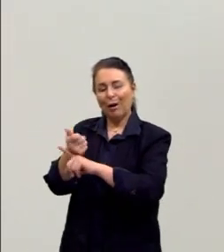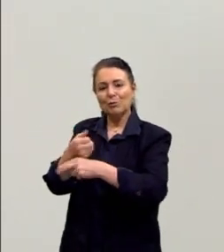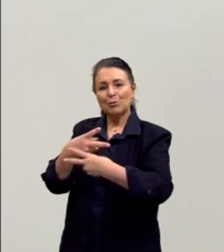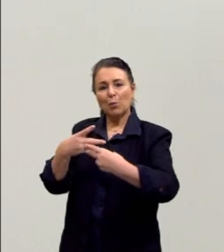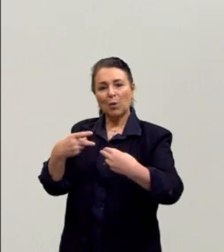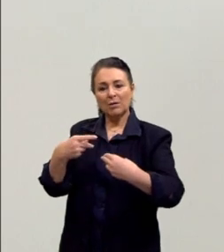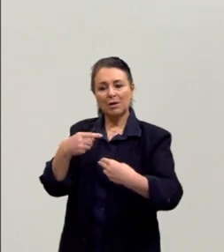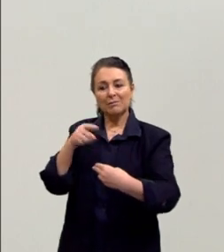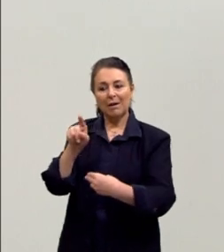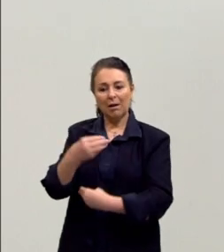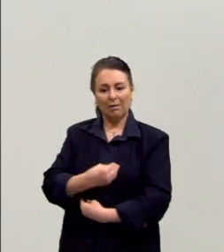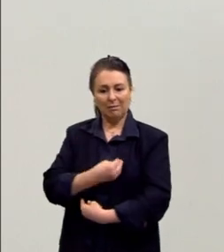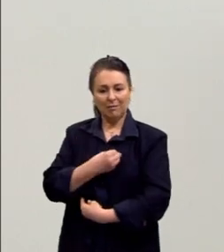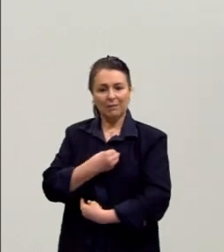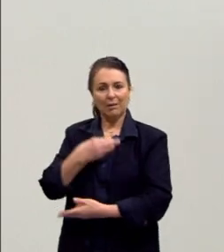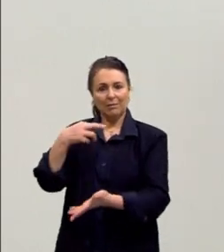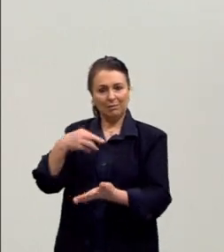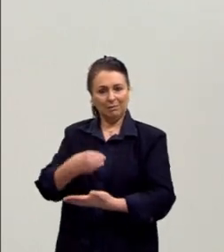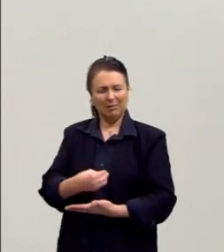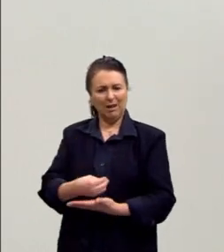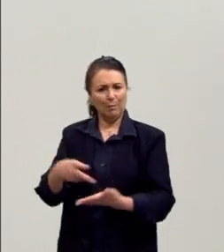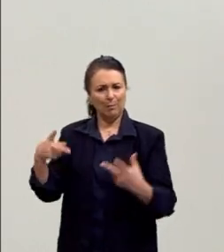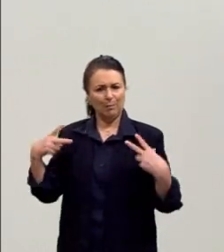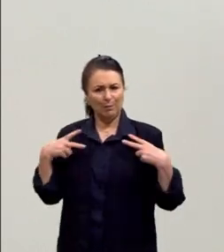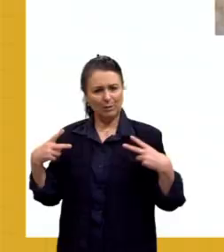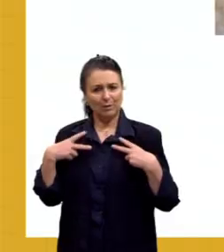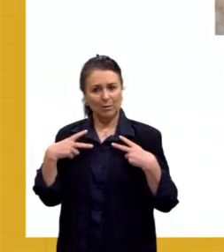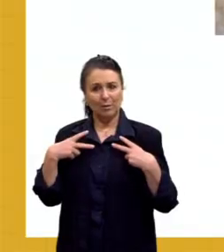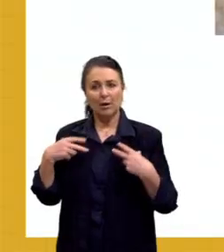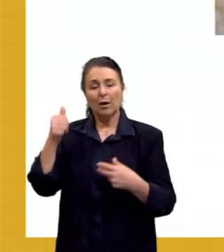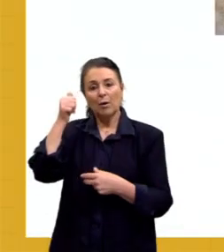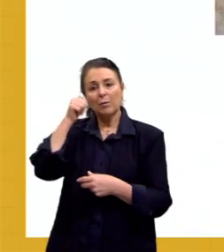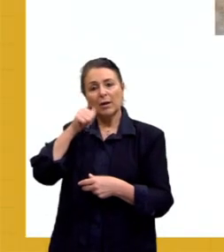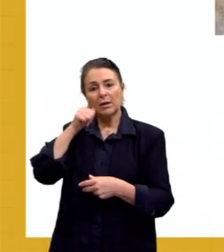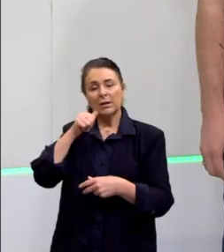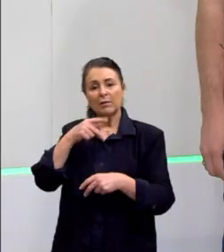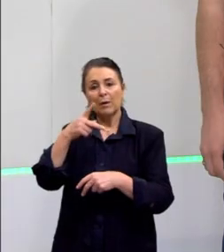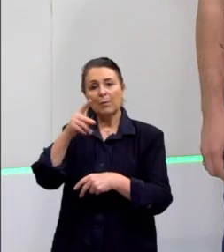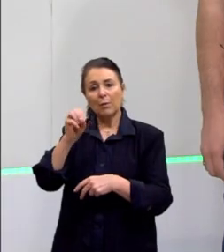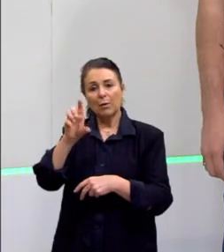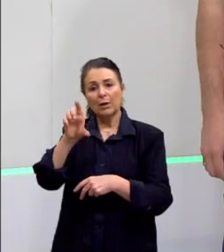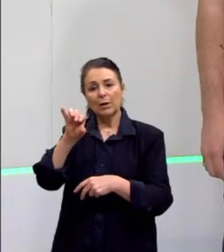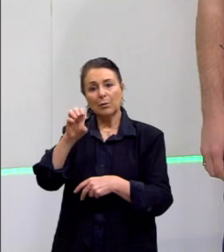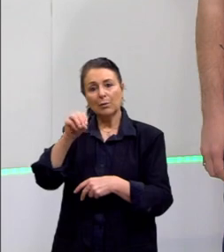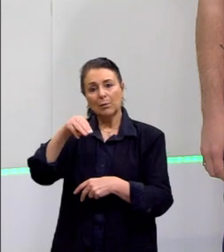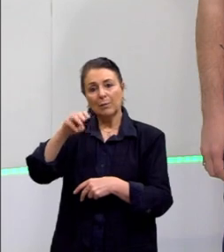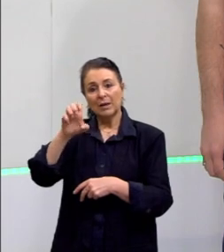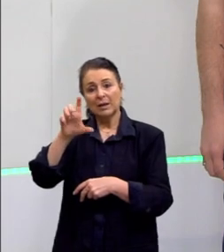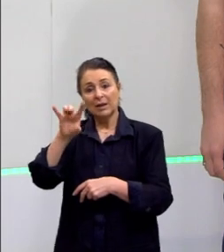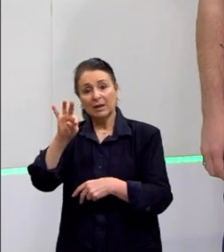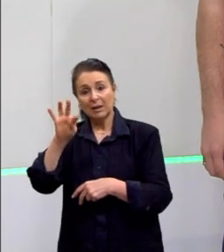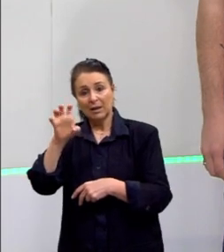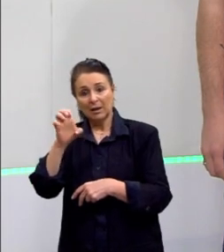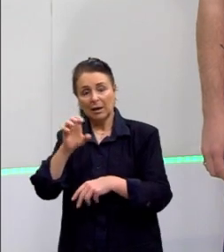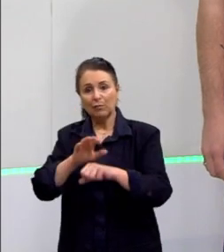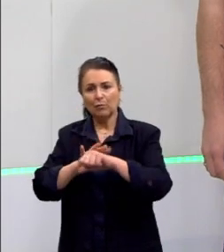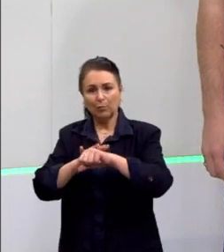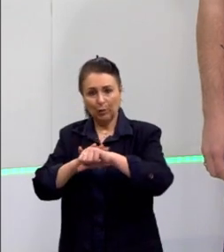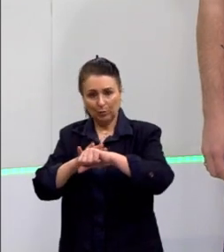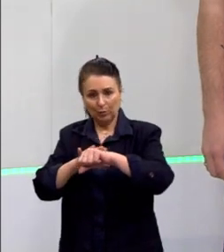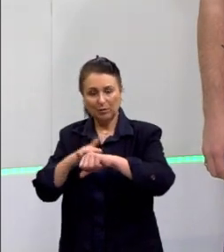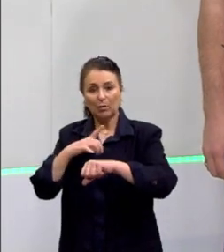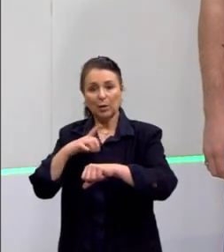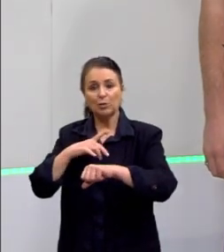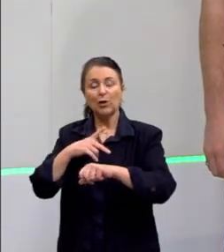ela vivia na sua realidade. Foi uma mulher que teve poliomielite por volta dos seis ou sete anos, então, ela teve sequelas muito